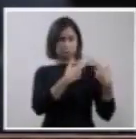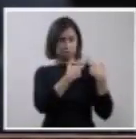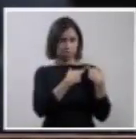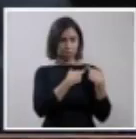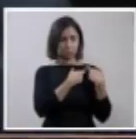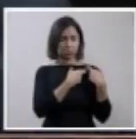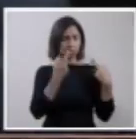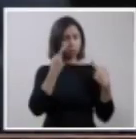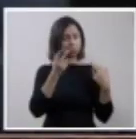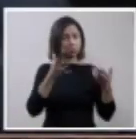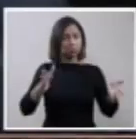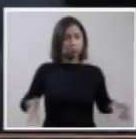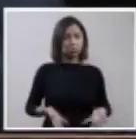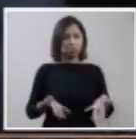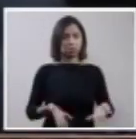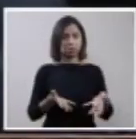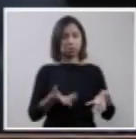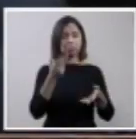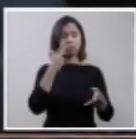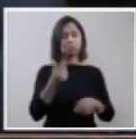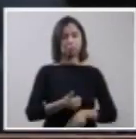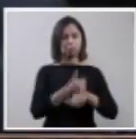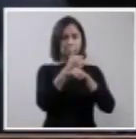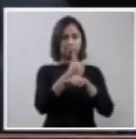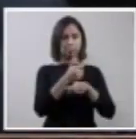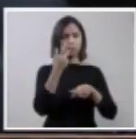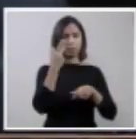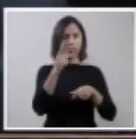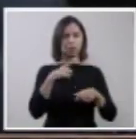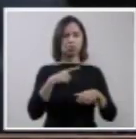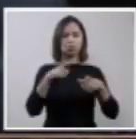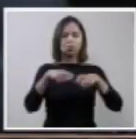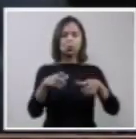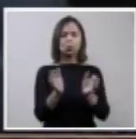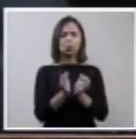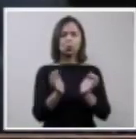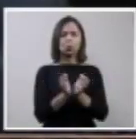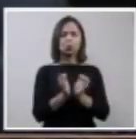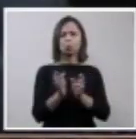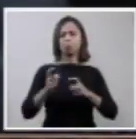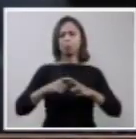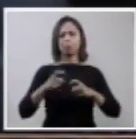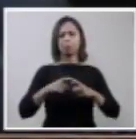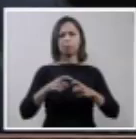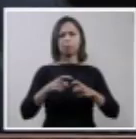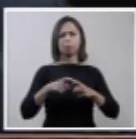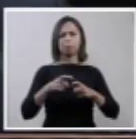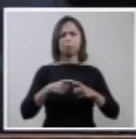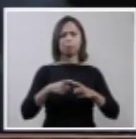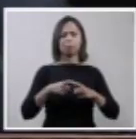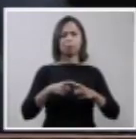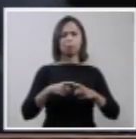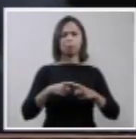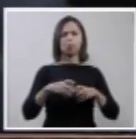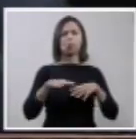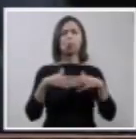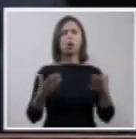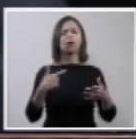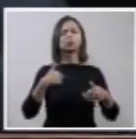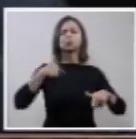estímulo maior ao aprimoramento do setor médico quanto à detectação